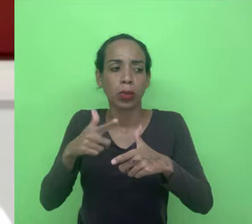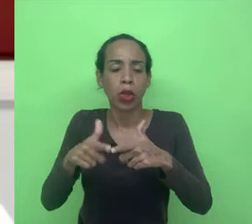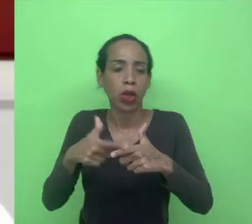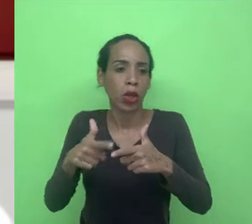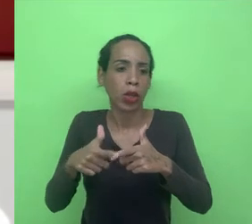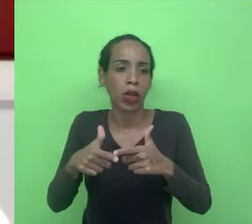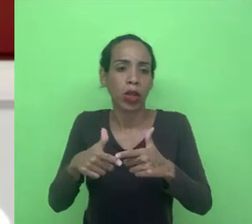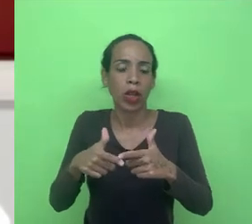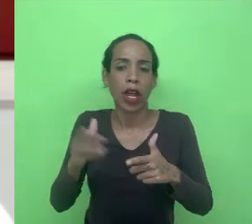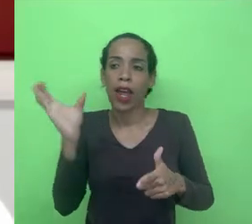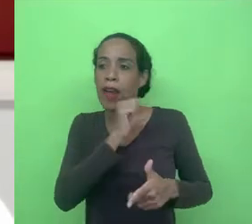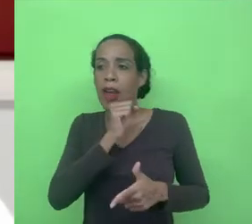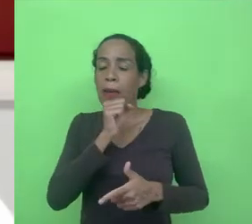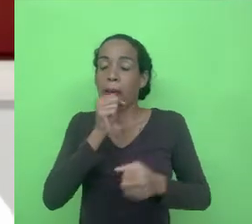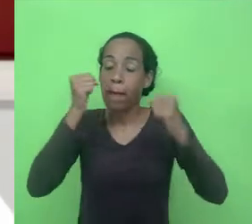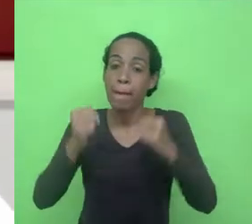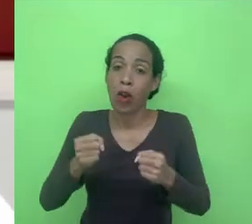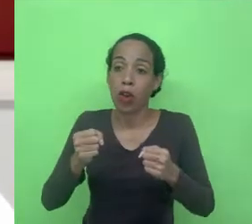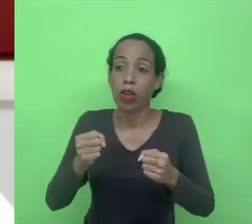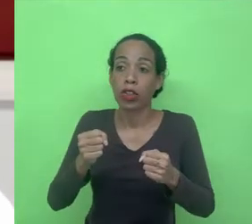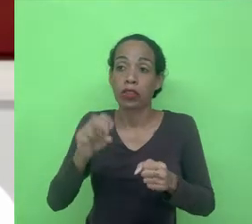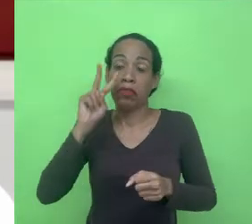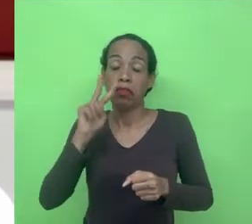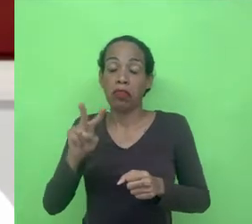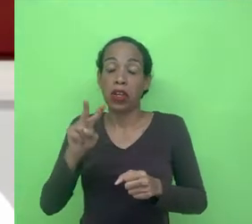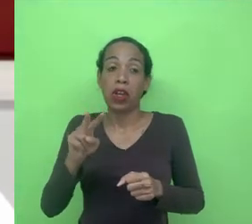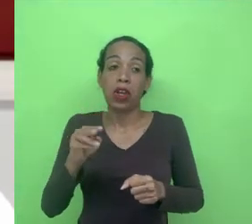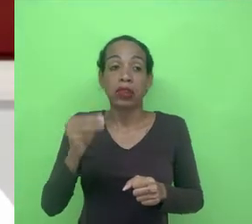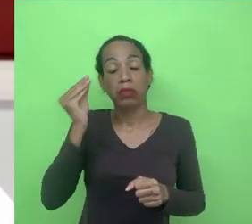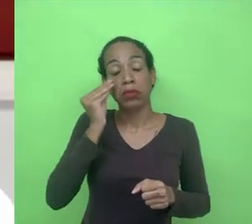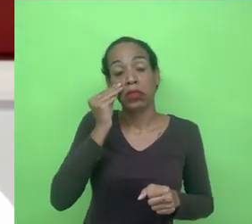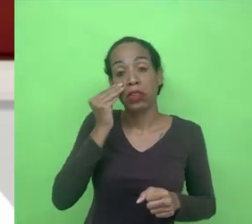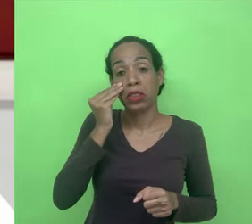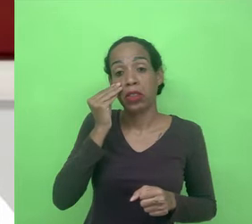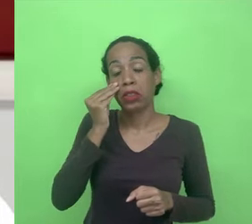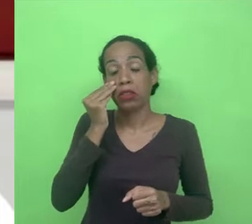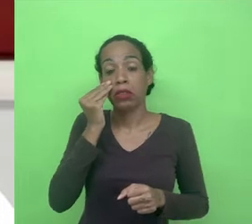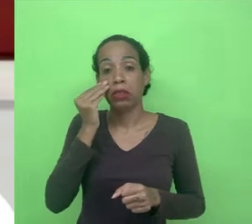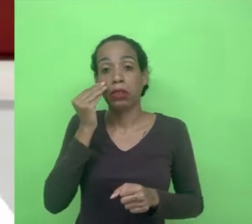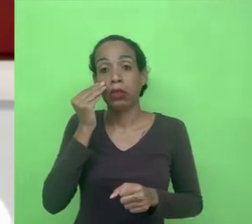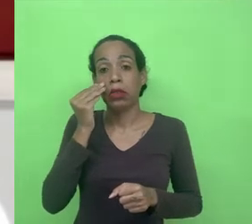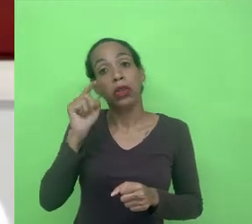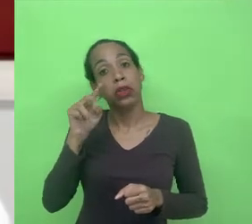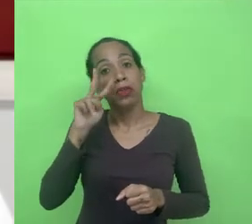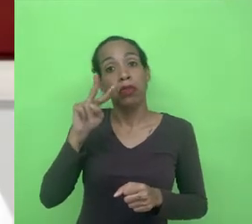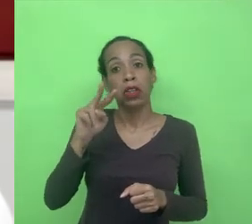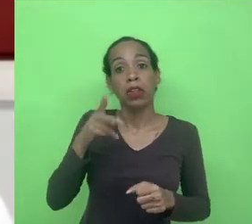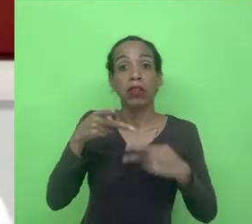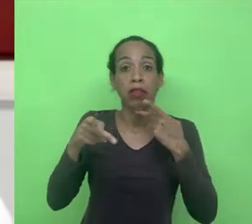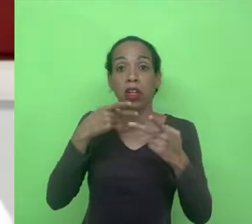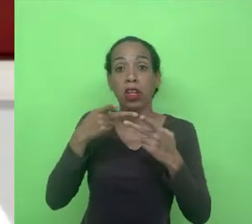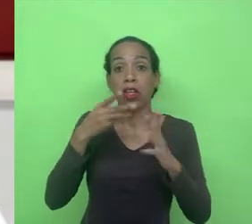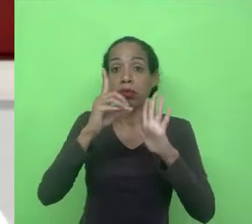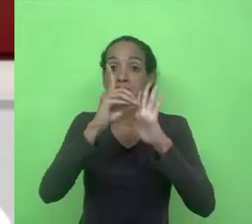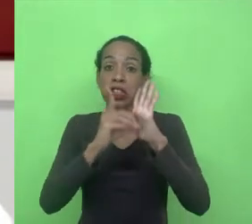imediato, que pode ser verificado, testado na sua dissertação? E aí